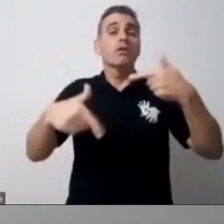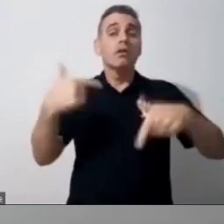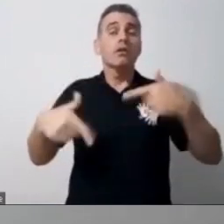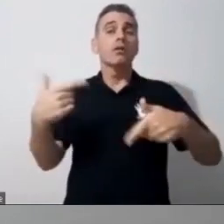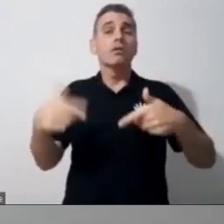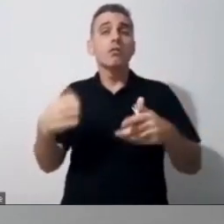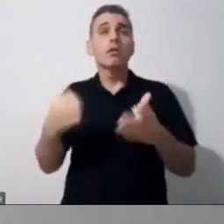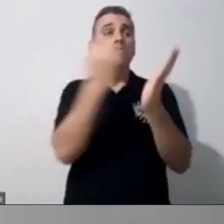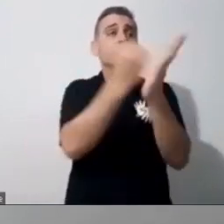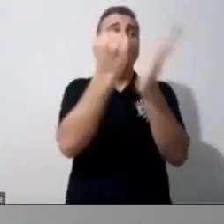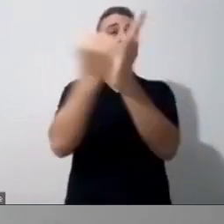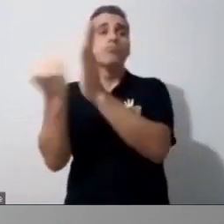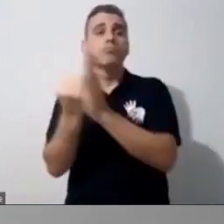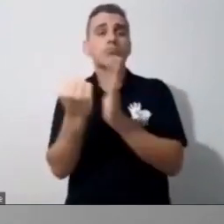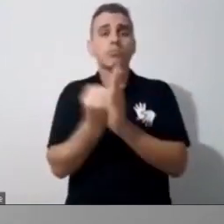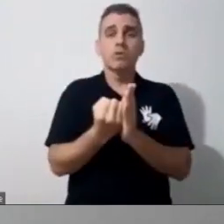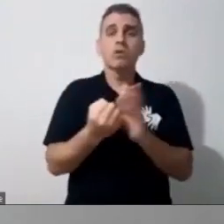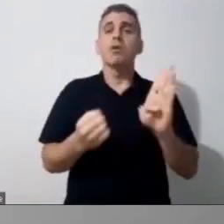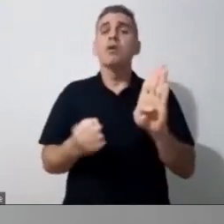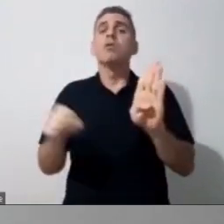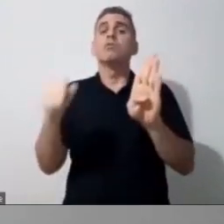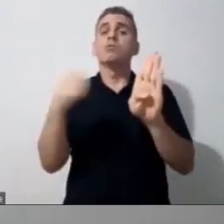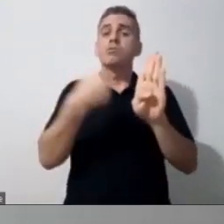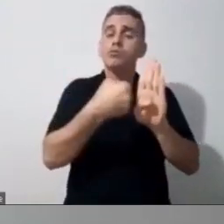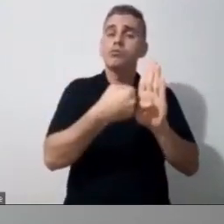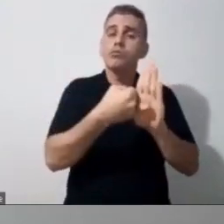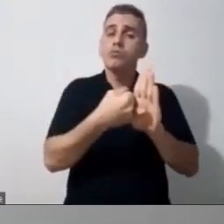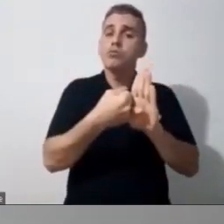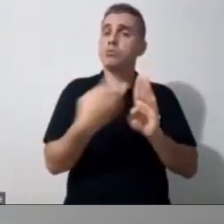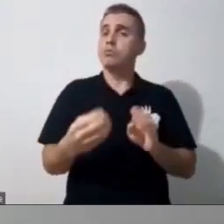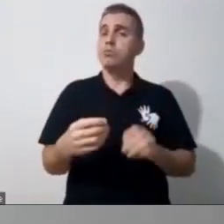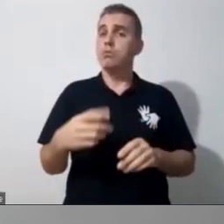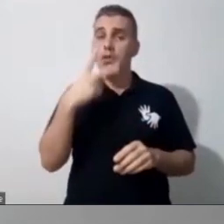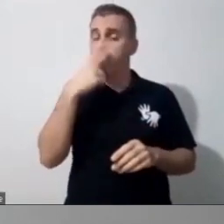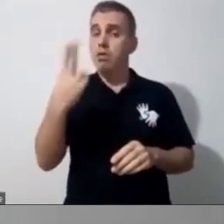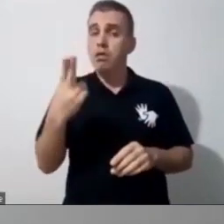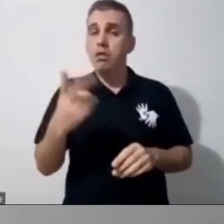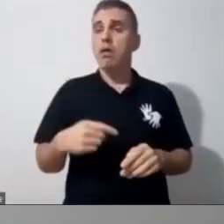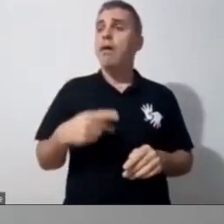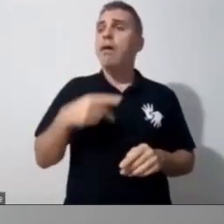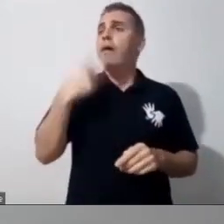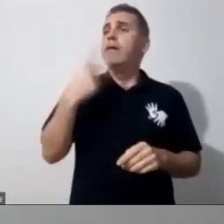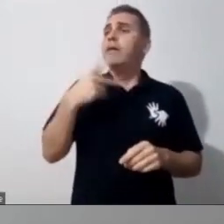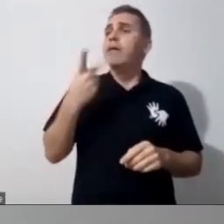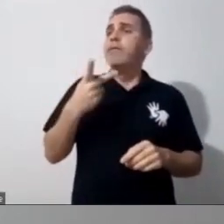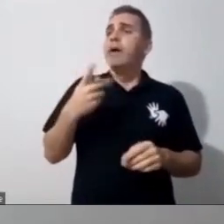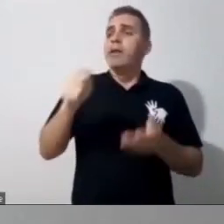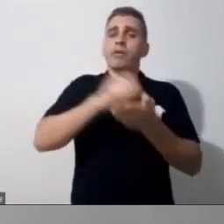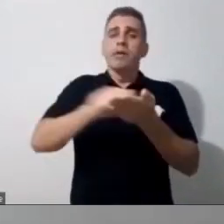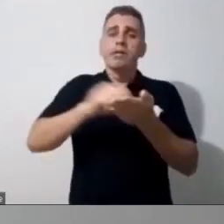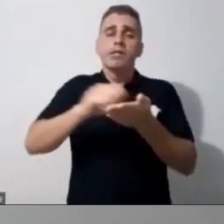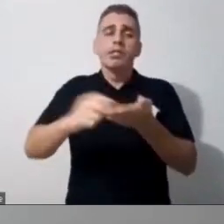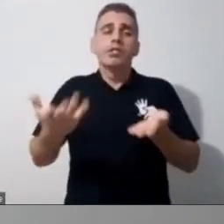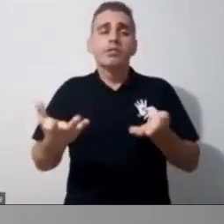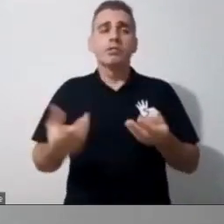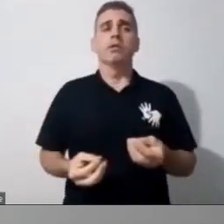Vamos nomear, vamos desenhar. Ai, esse aluno, ele não verbaliza as palavras, ele não registra a escrita. Ai, daí como é que eu vou